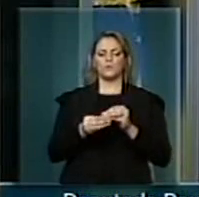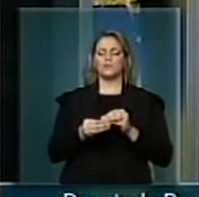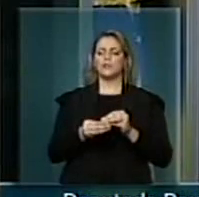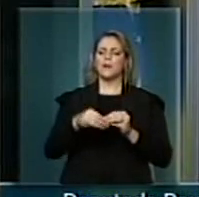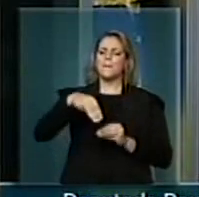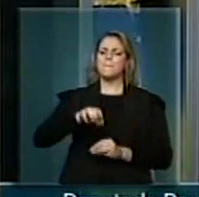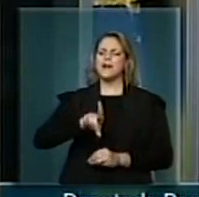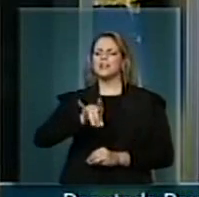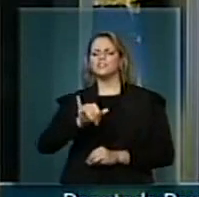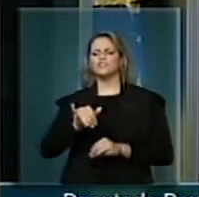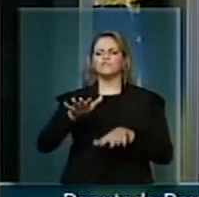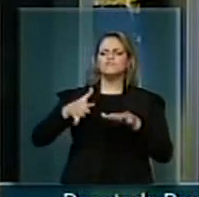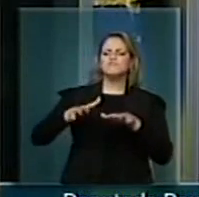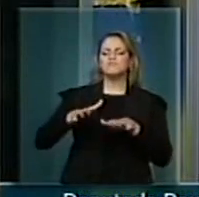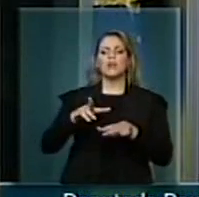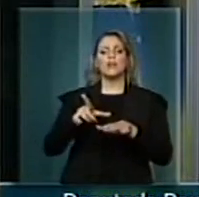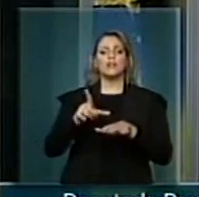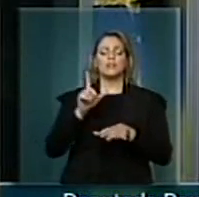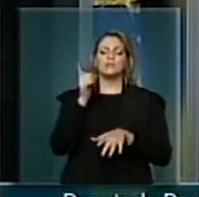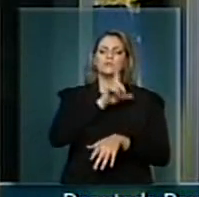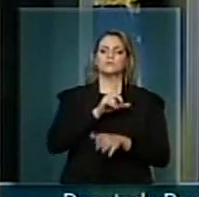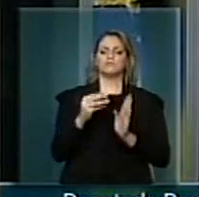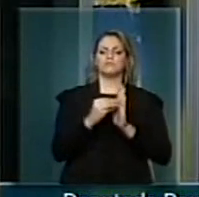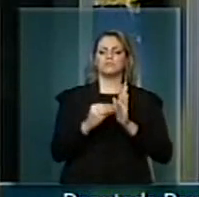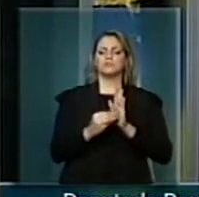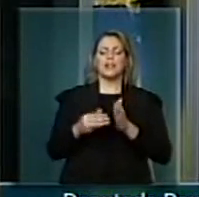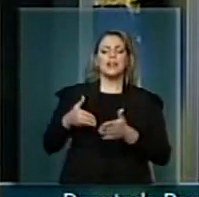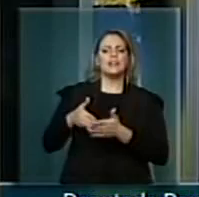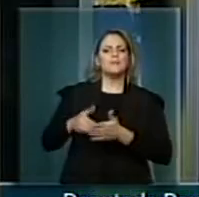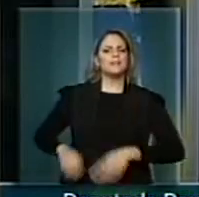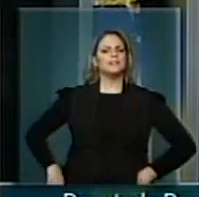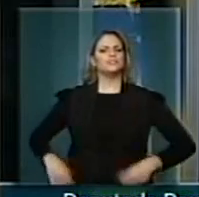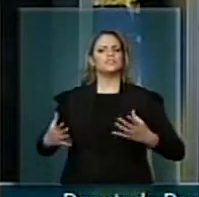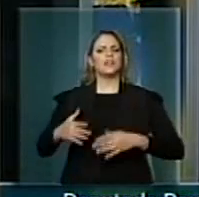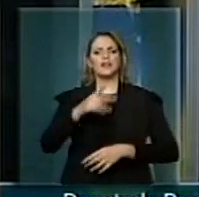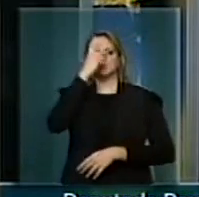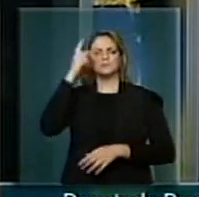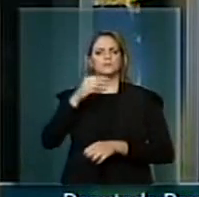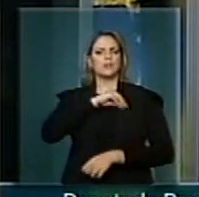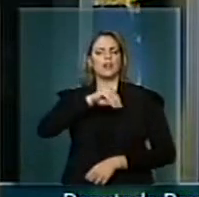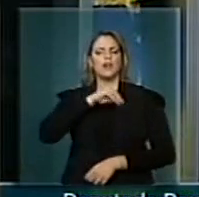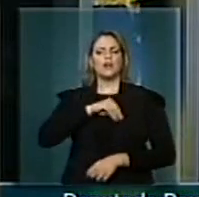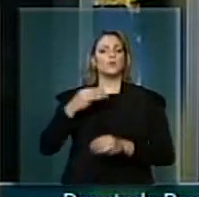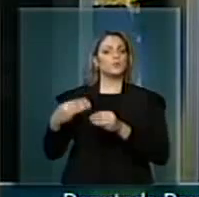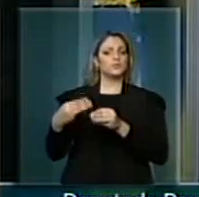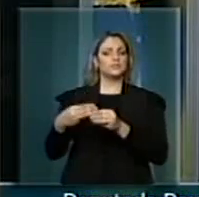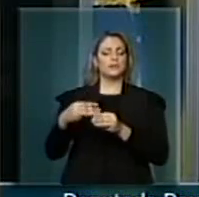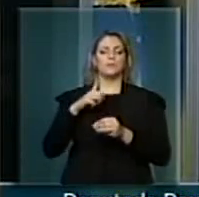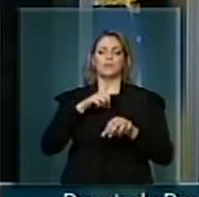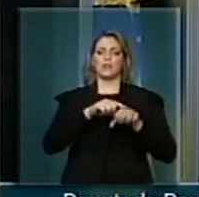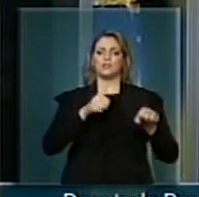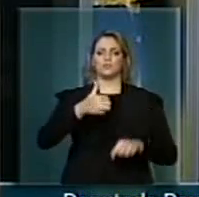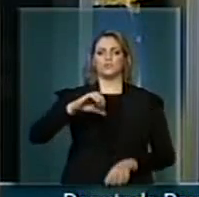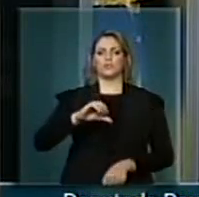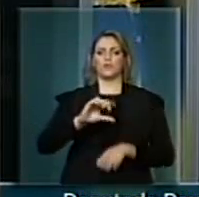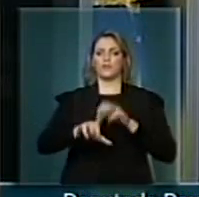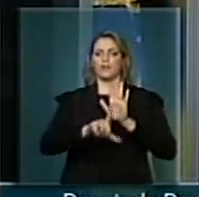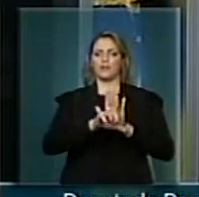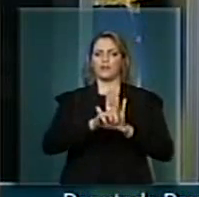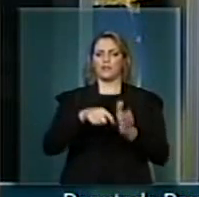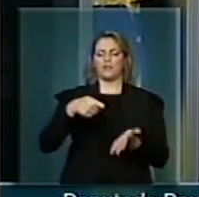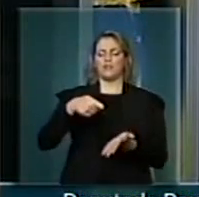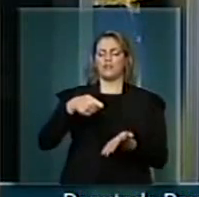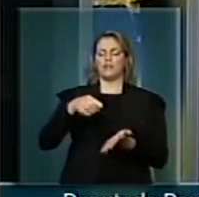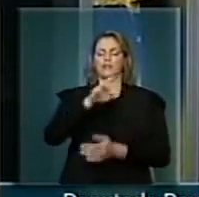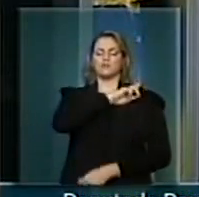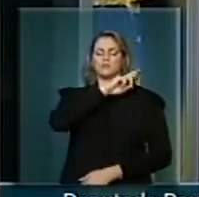média entre as duas situações, estabelecendo, então, que estão excluídos os limites com gasto de pessoal nos municípios, o que se refere ao artigo 19 da Lei de Responsabilidade Fiscal.